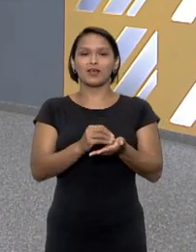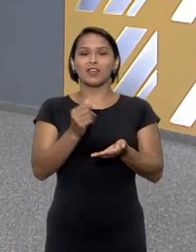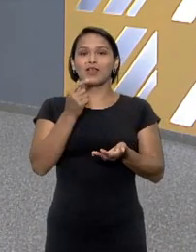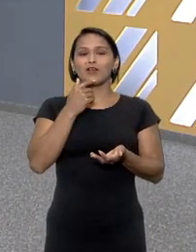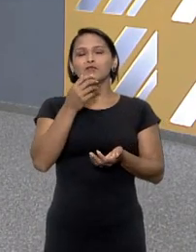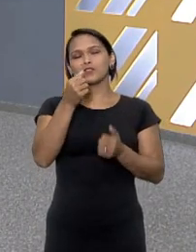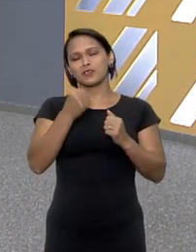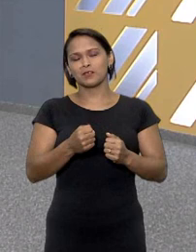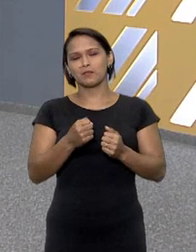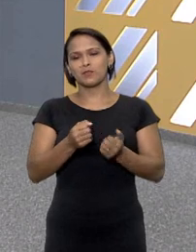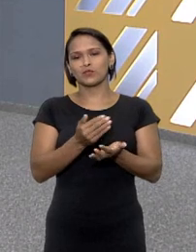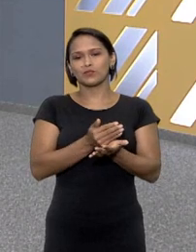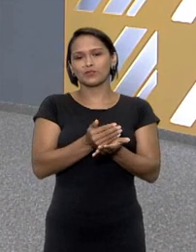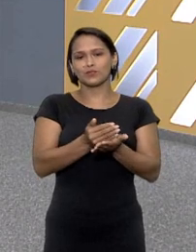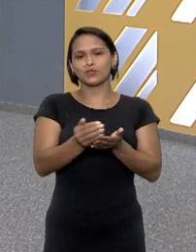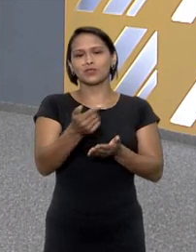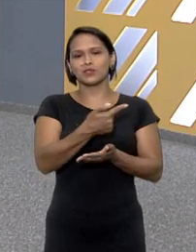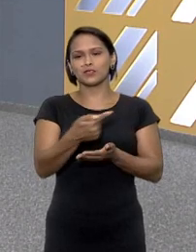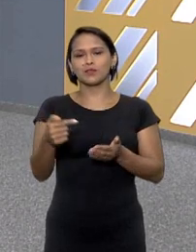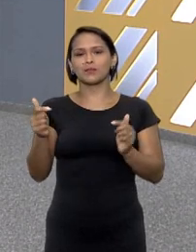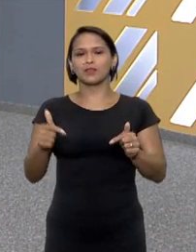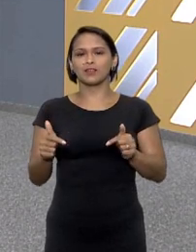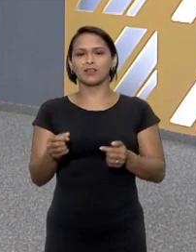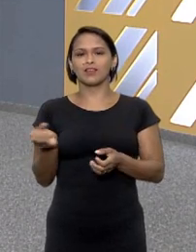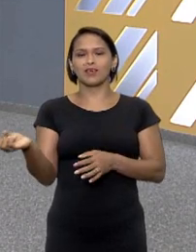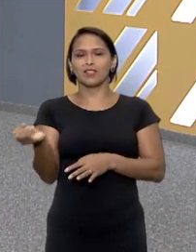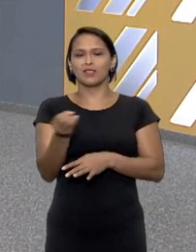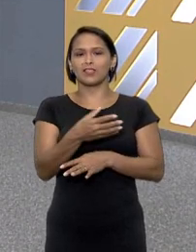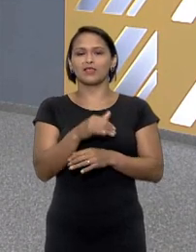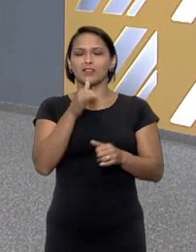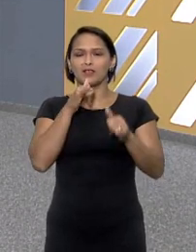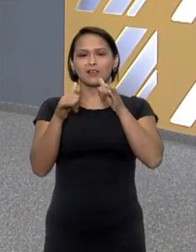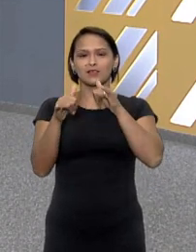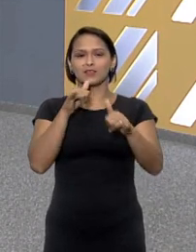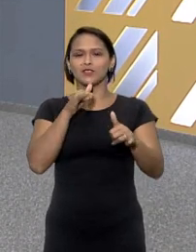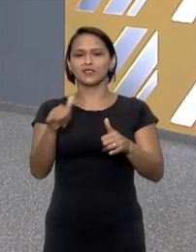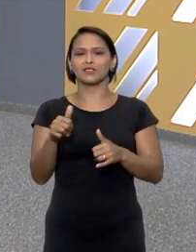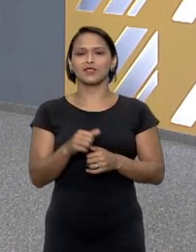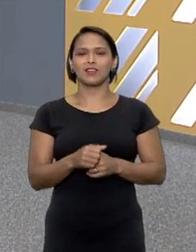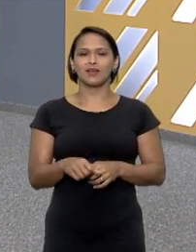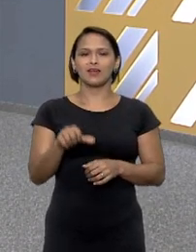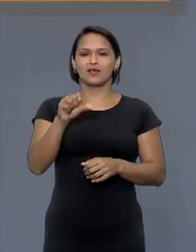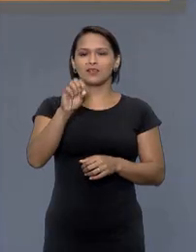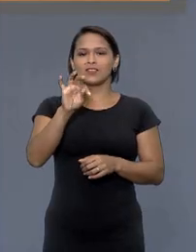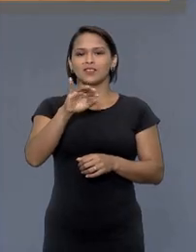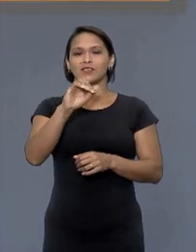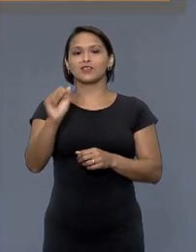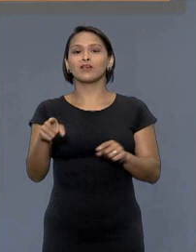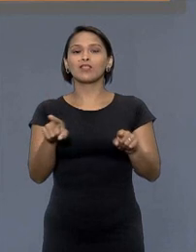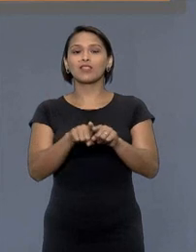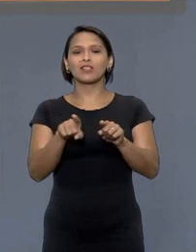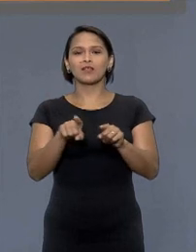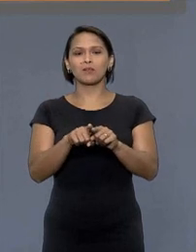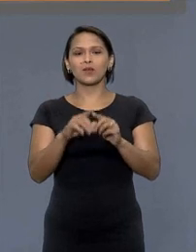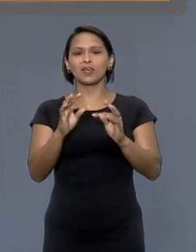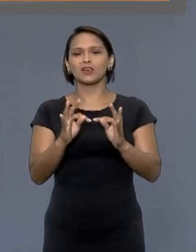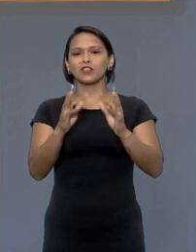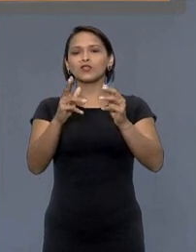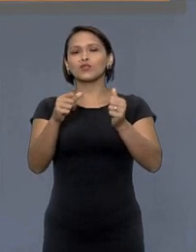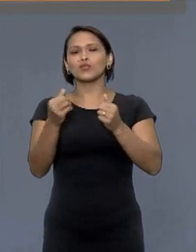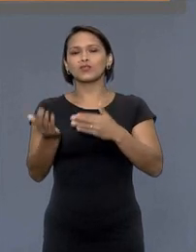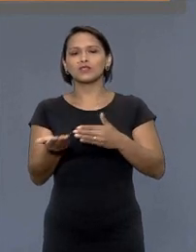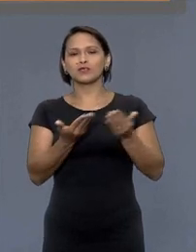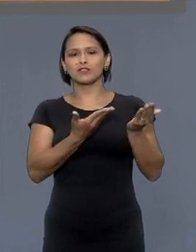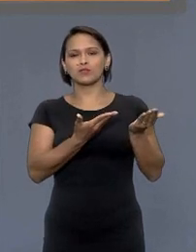acompanha toda semana aqui novas decisões e informações atualizadas do Tribunal da Cidadania e também pode saber tudo o que